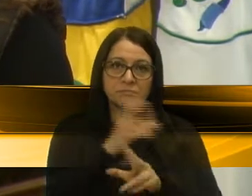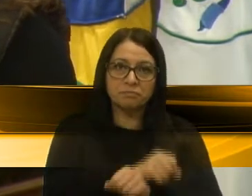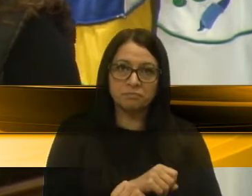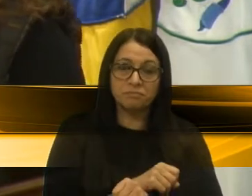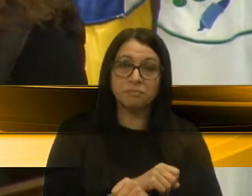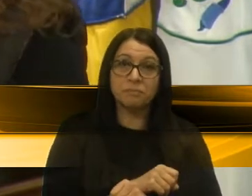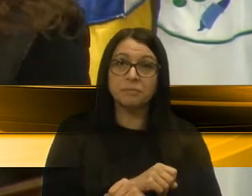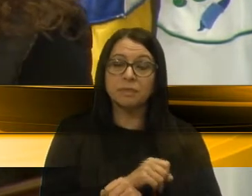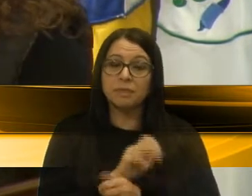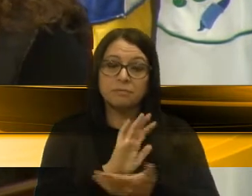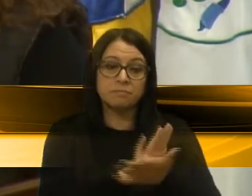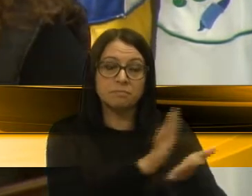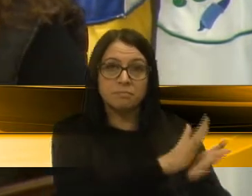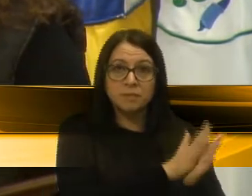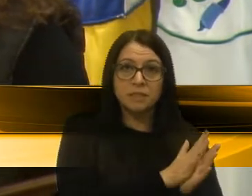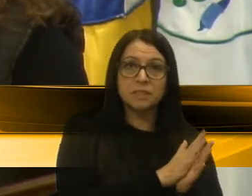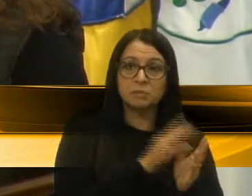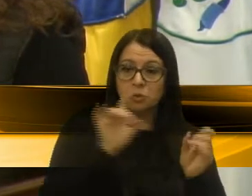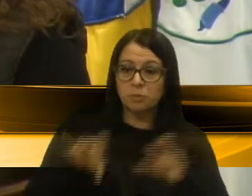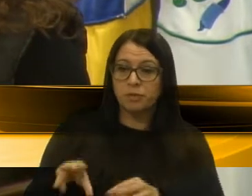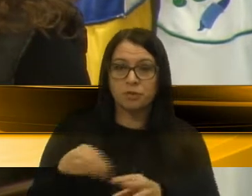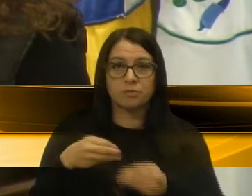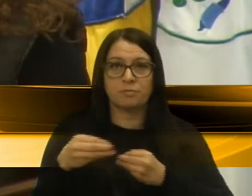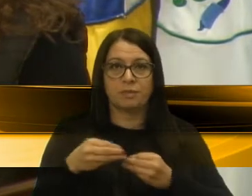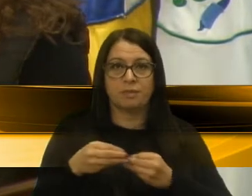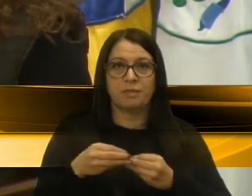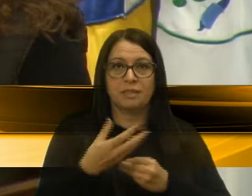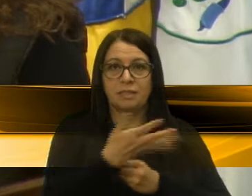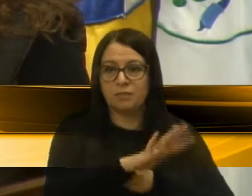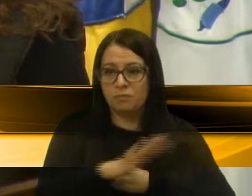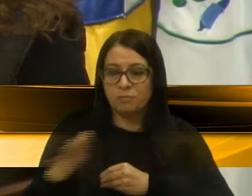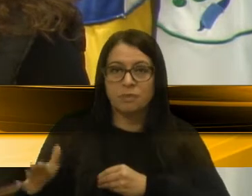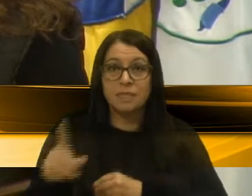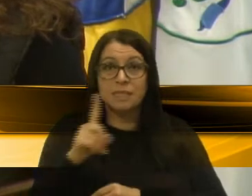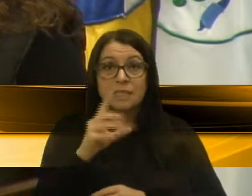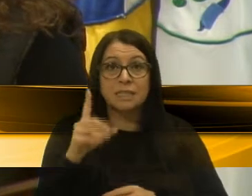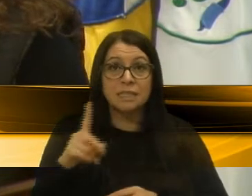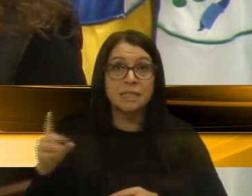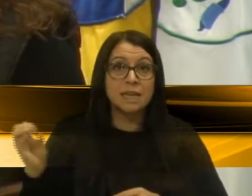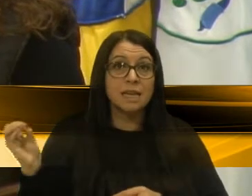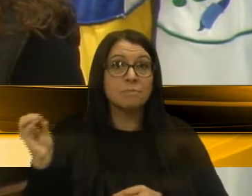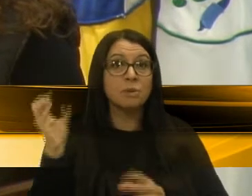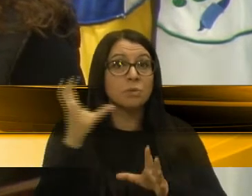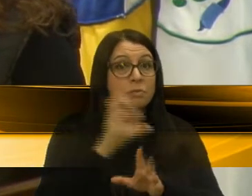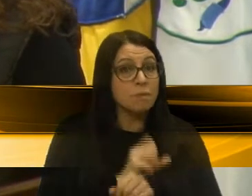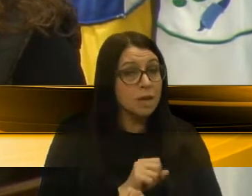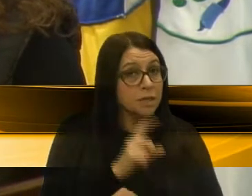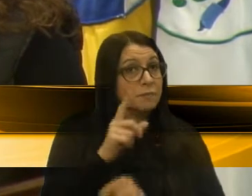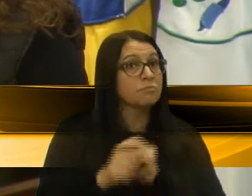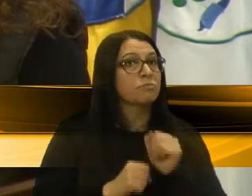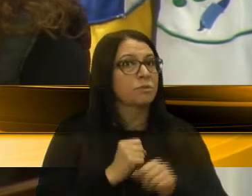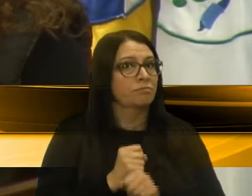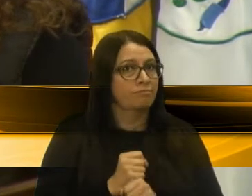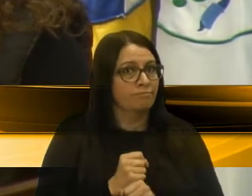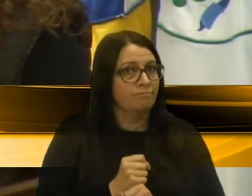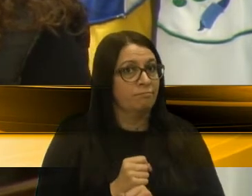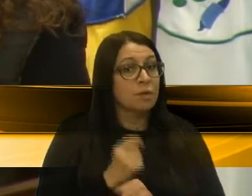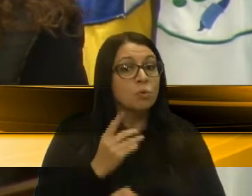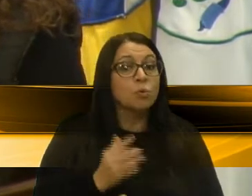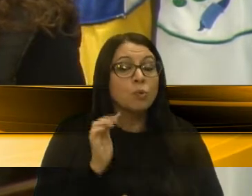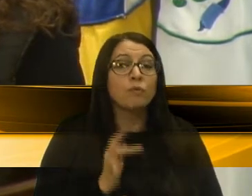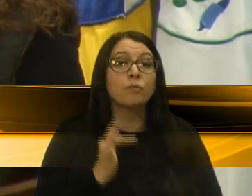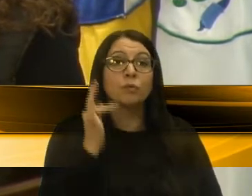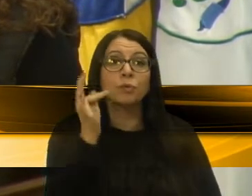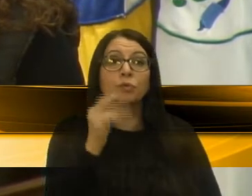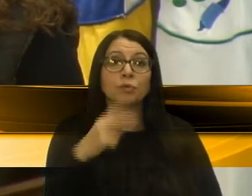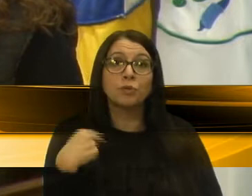por conta do despejo de plástico nos oceanos. 100 mil animais por ano. Então, qual é o futuro que